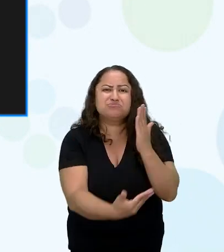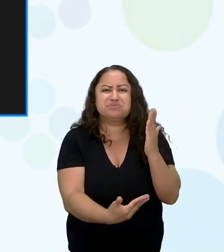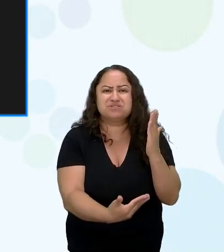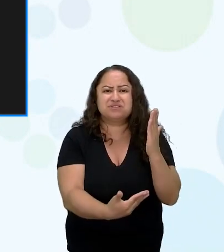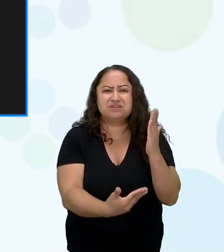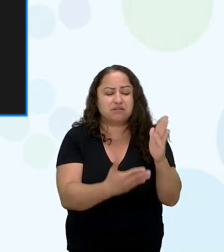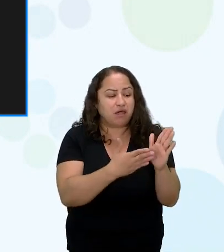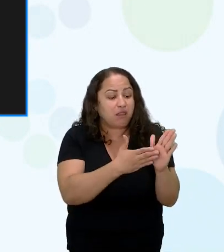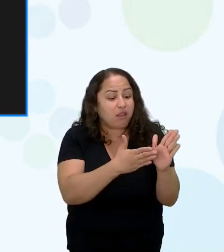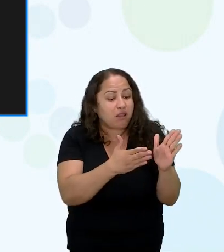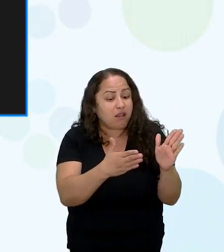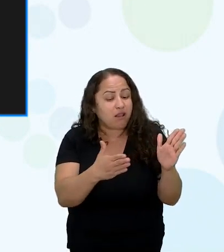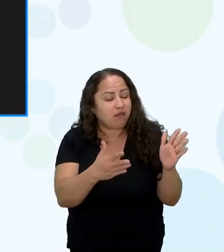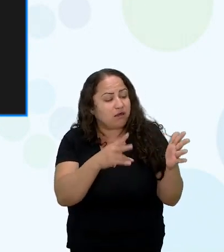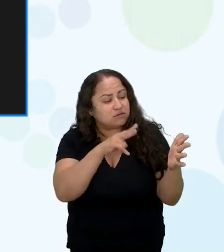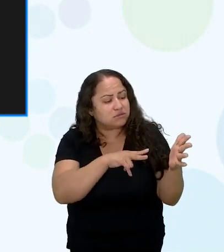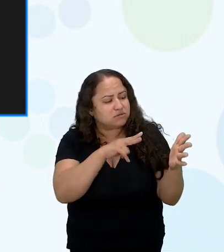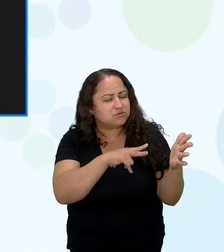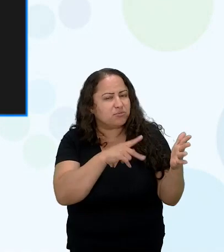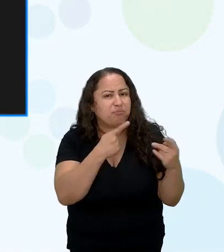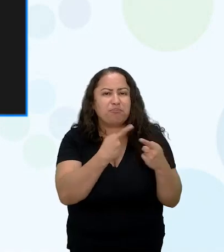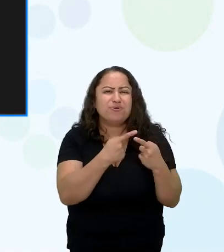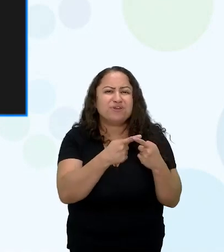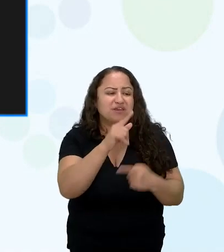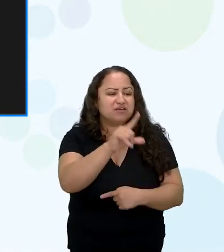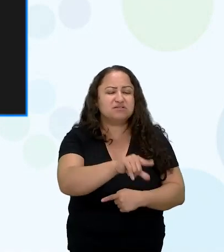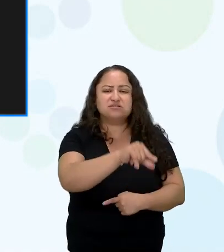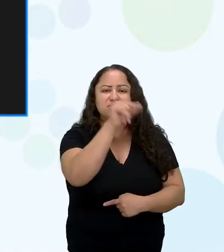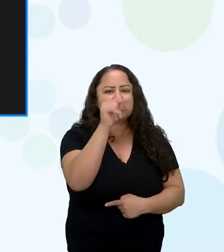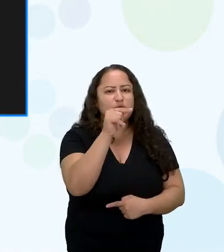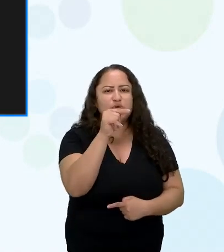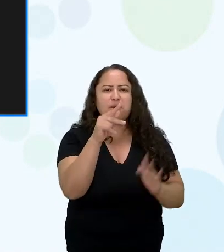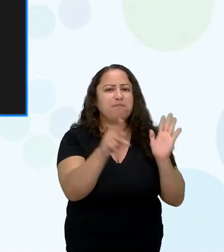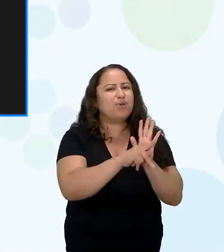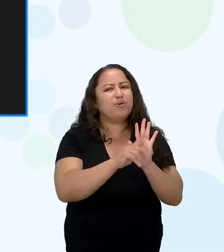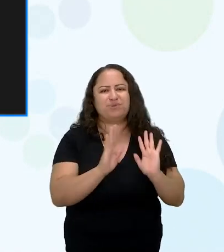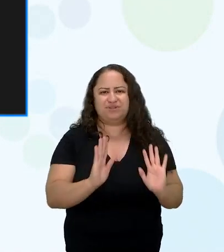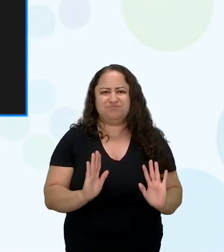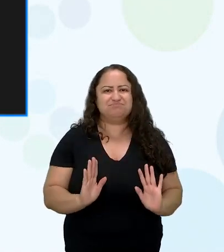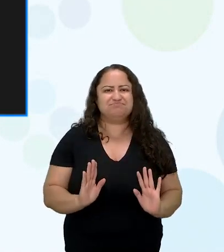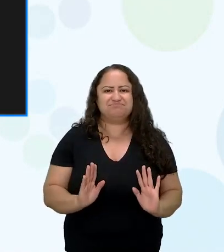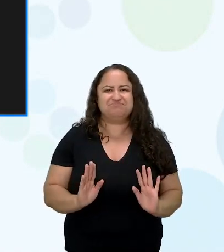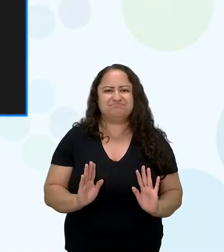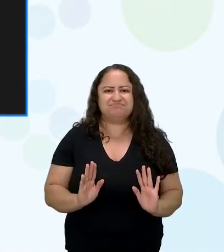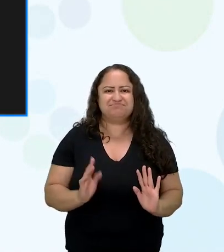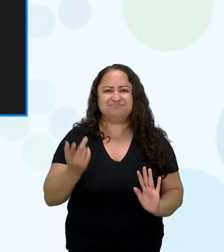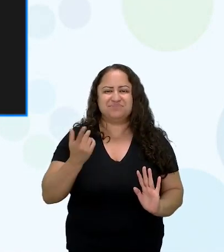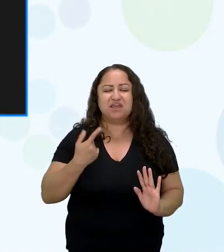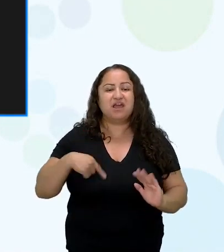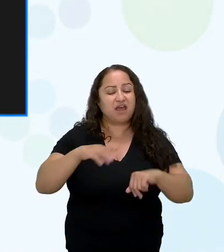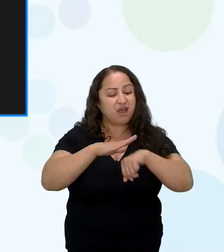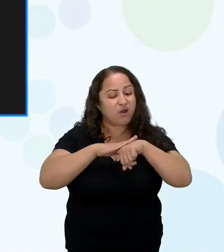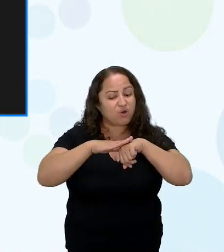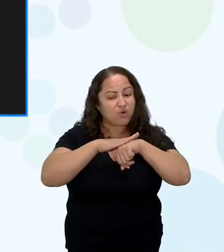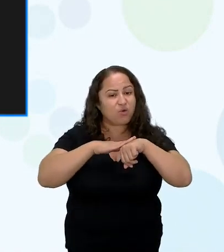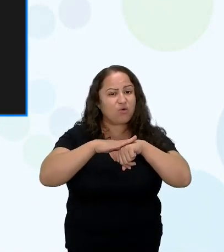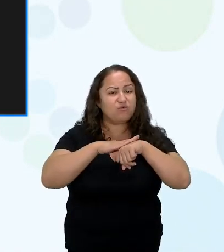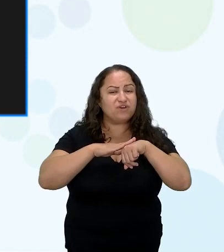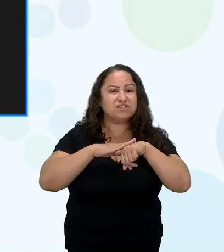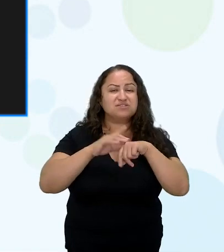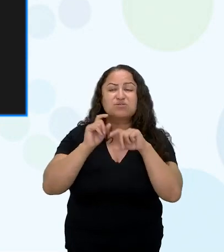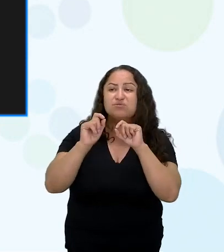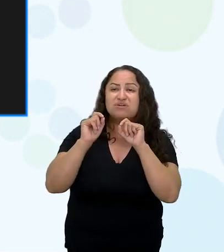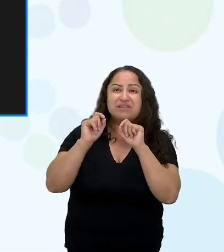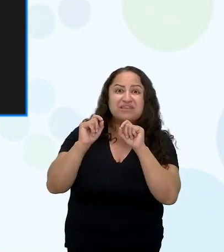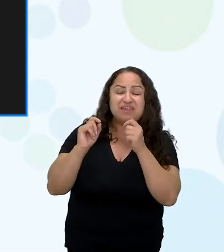decorrer por escolha e isso né e essa conversa com os invisíveis eles